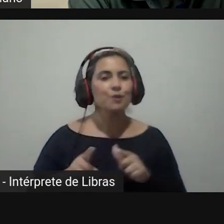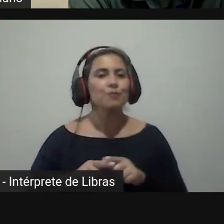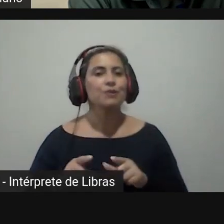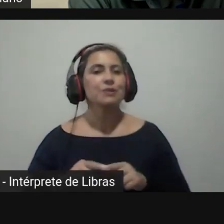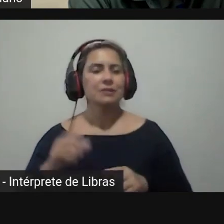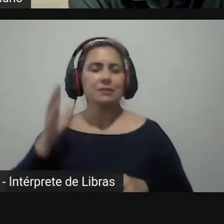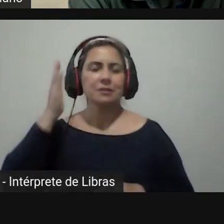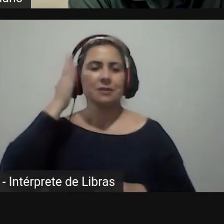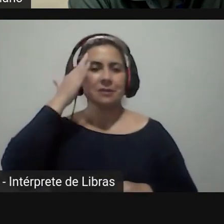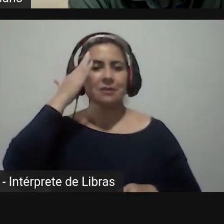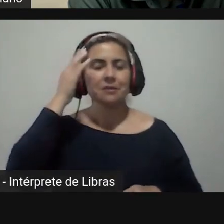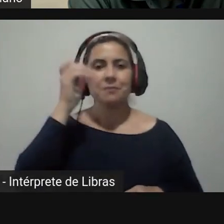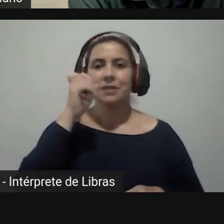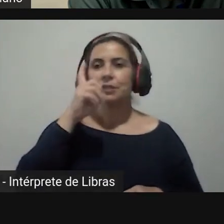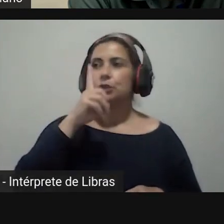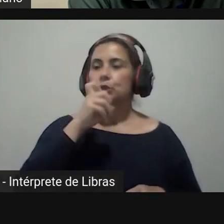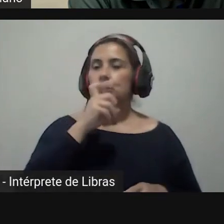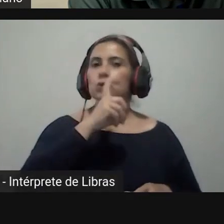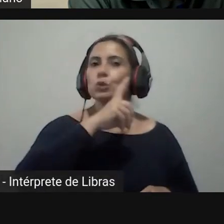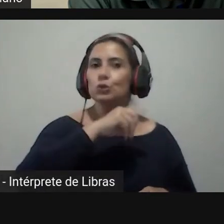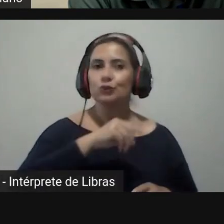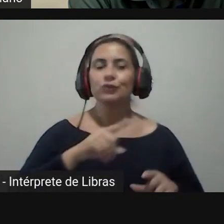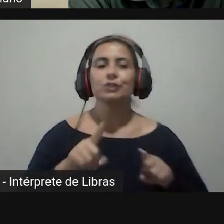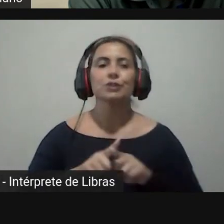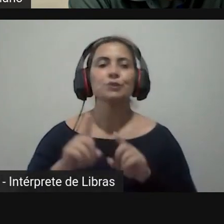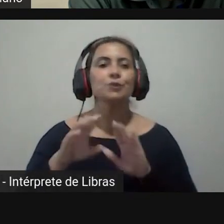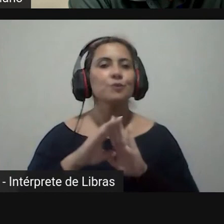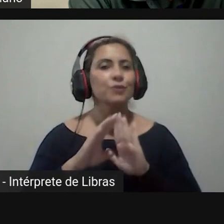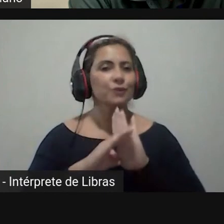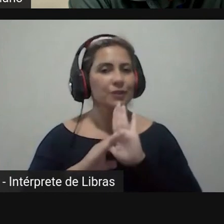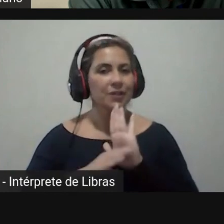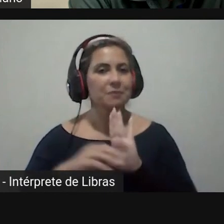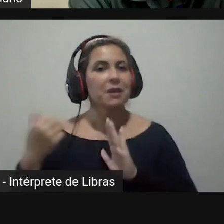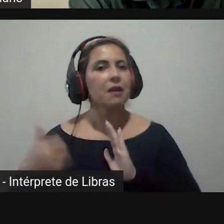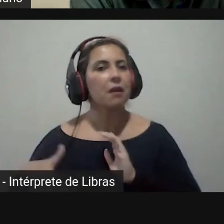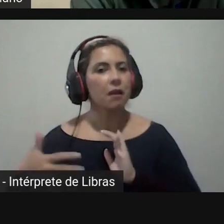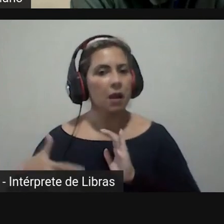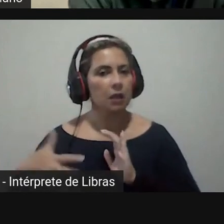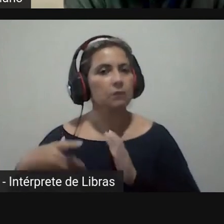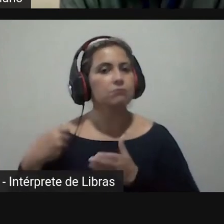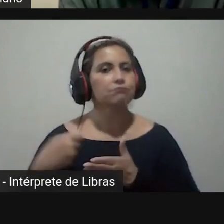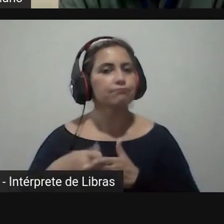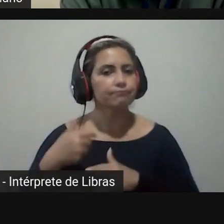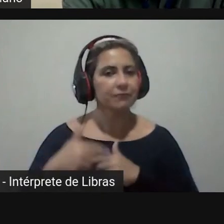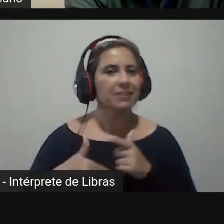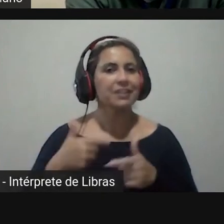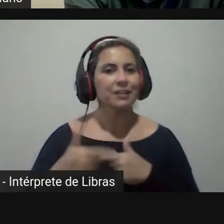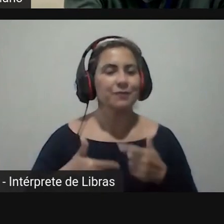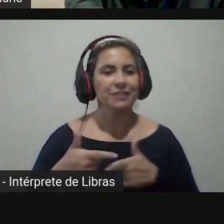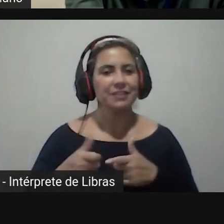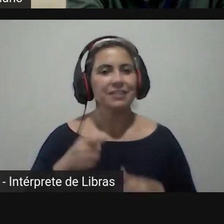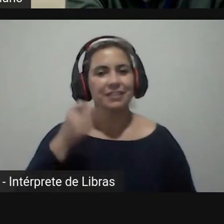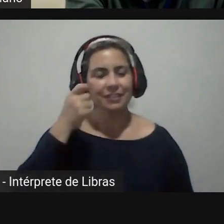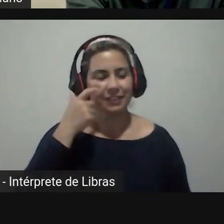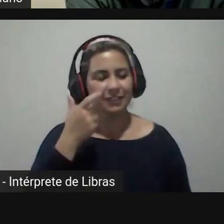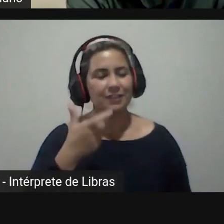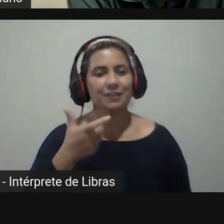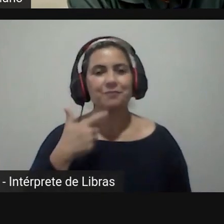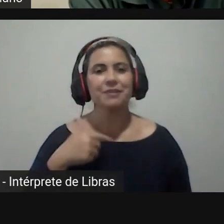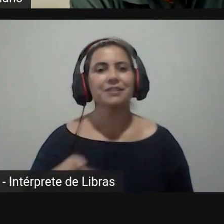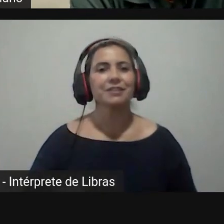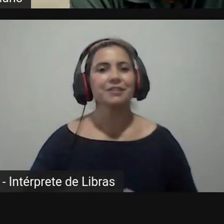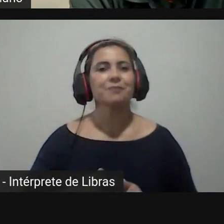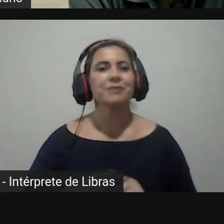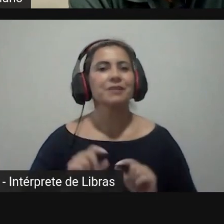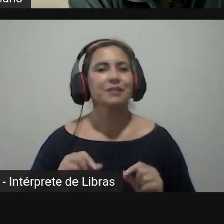dificuldade de se manter um programa de pós-graduação particularmente no Brasil então eu me coloco à inteira disposição na figura do Fabiano